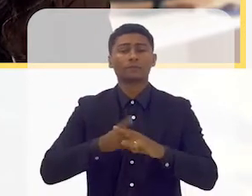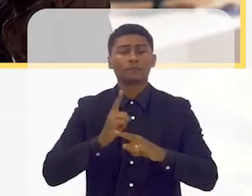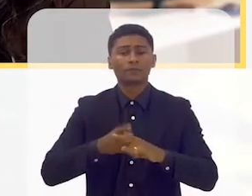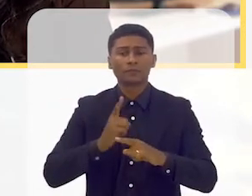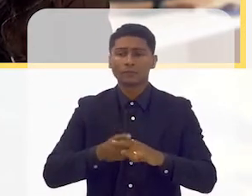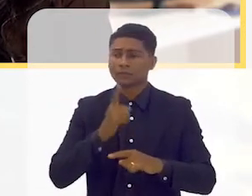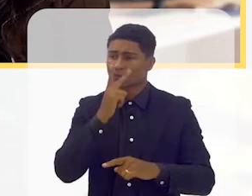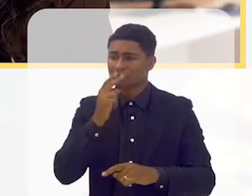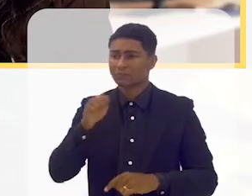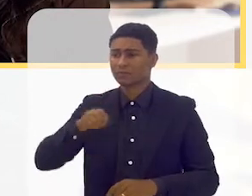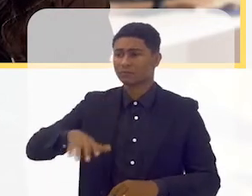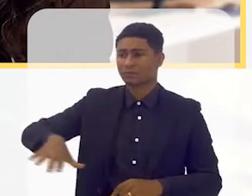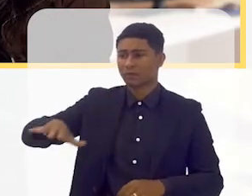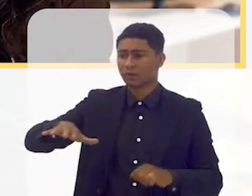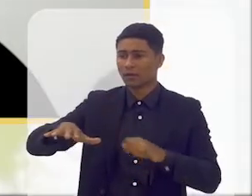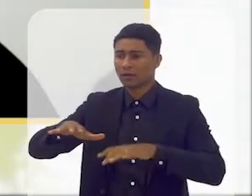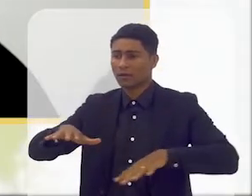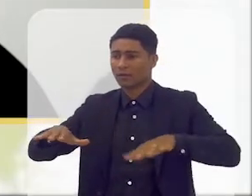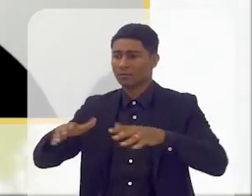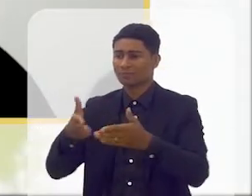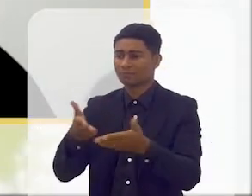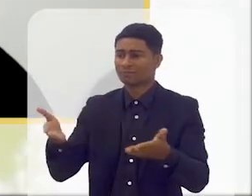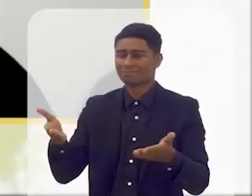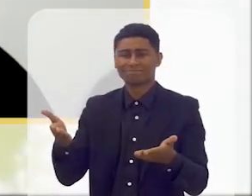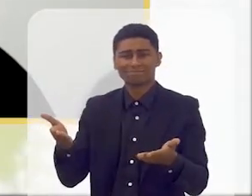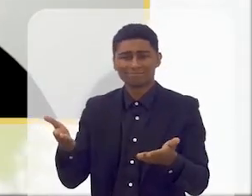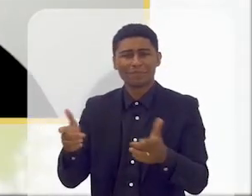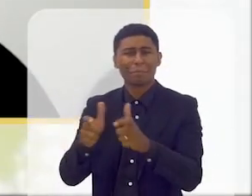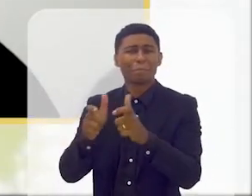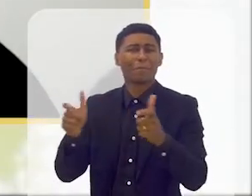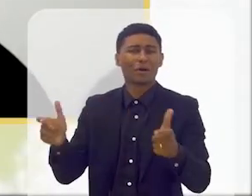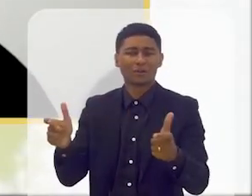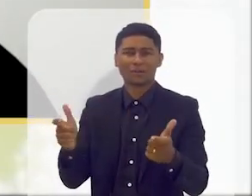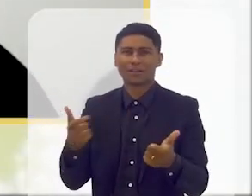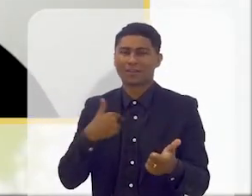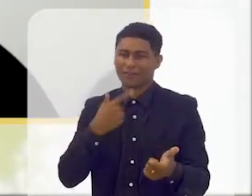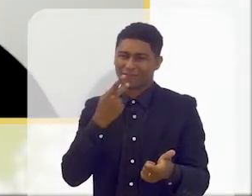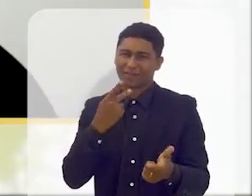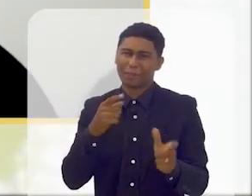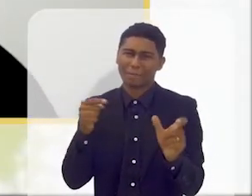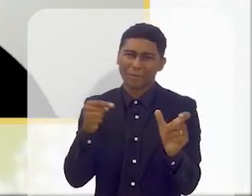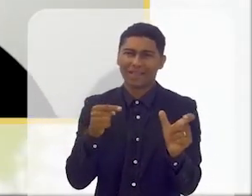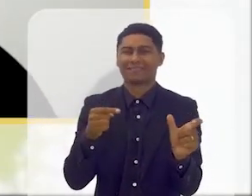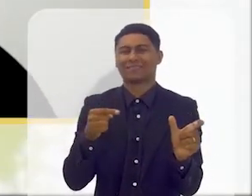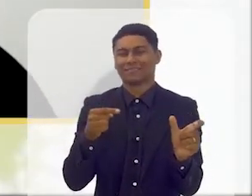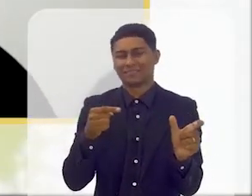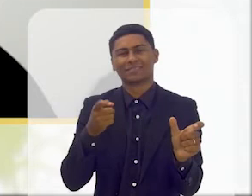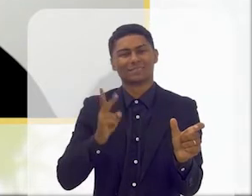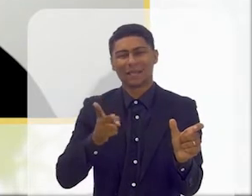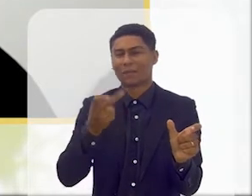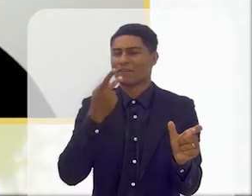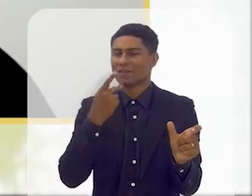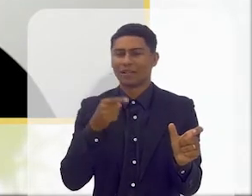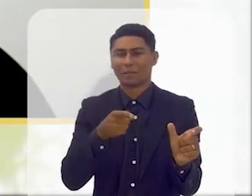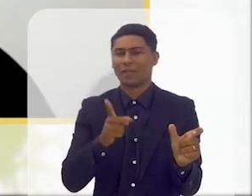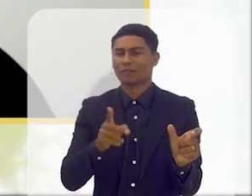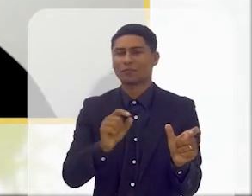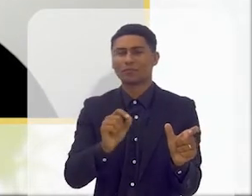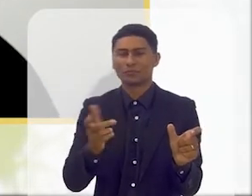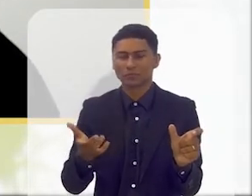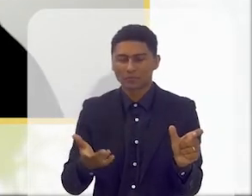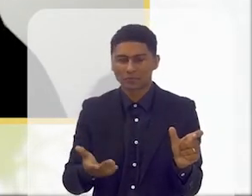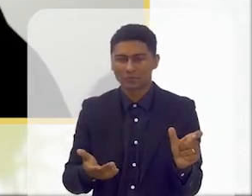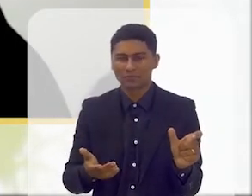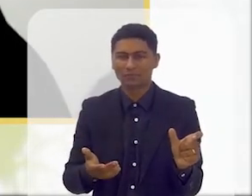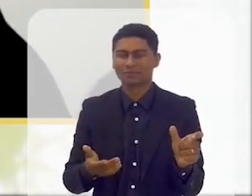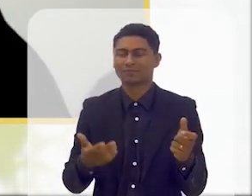maior parte dos sítios onde nós acedemos, eu costumo usar uma expressão, que não sei se é muito bonita de dizer, mas que eu costumo dizer. Eu costumo dizer assim,